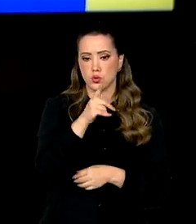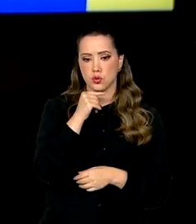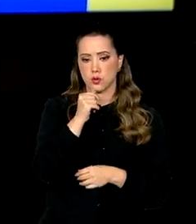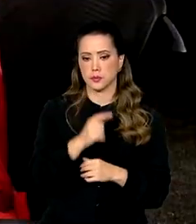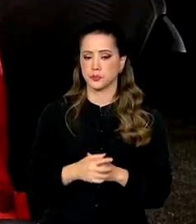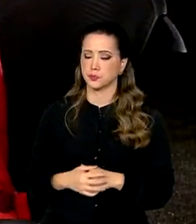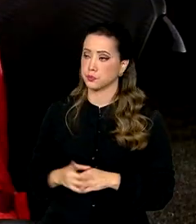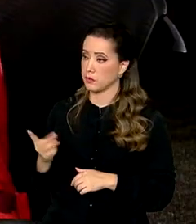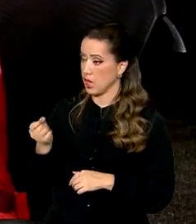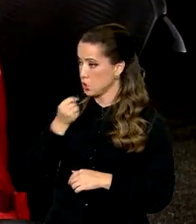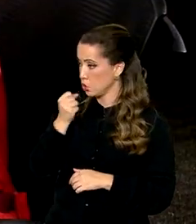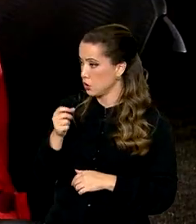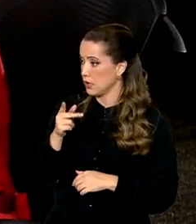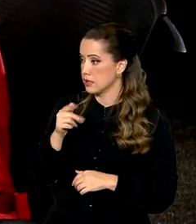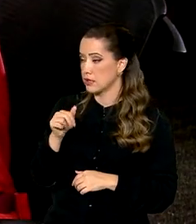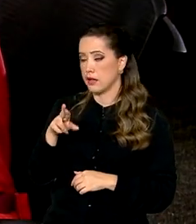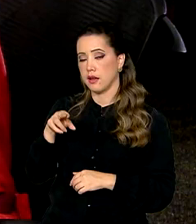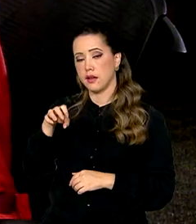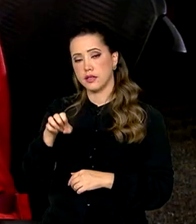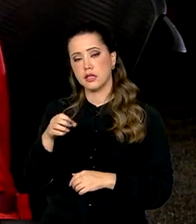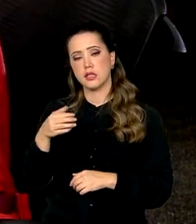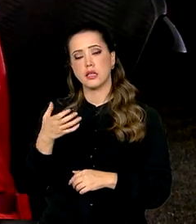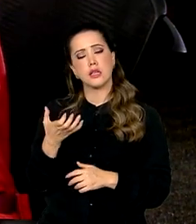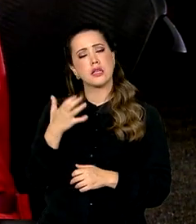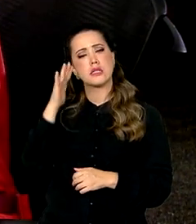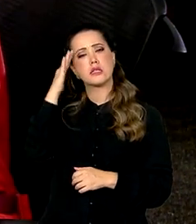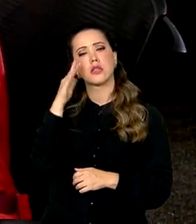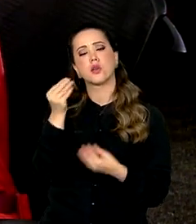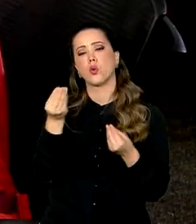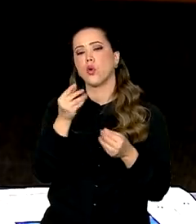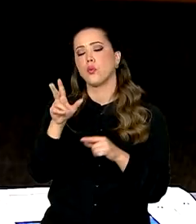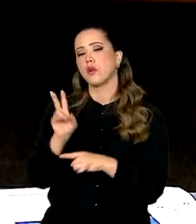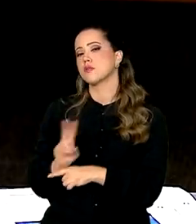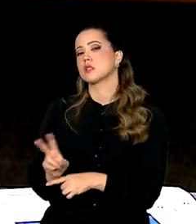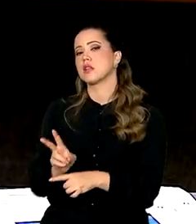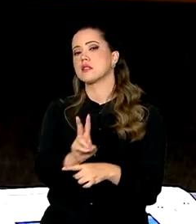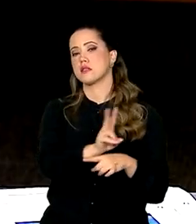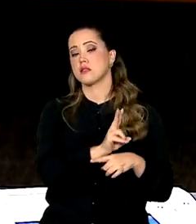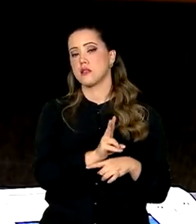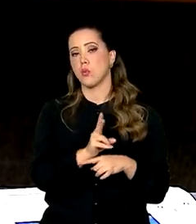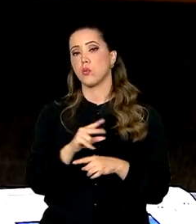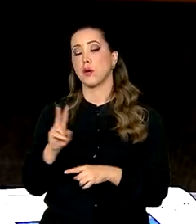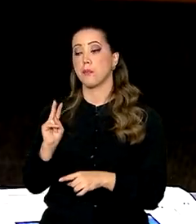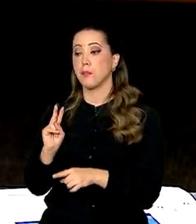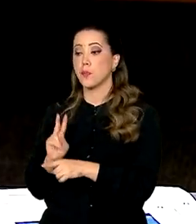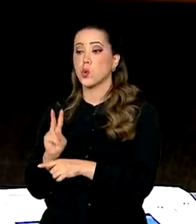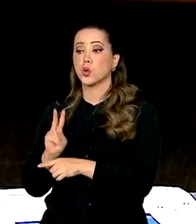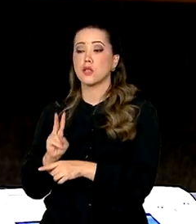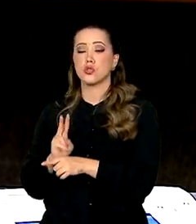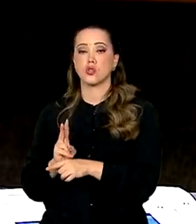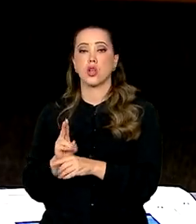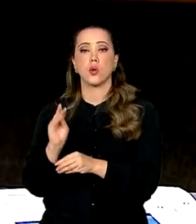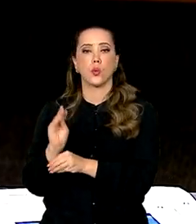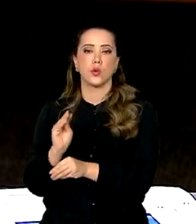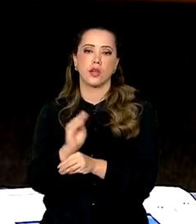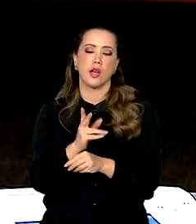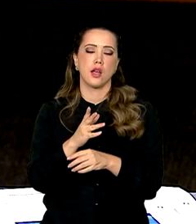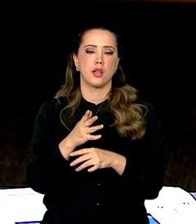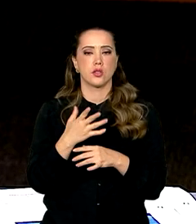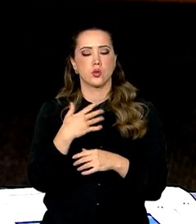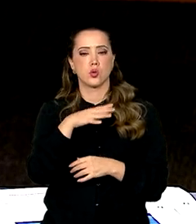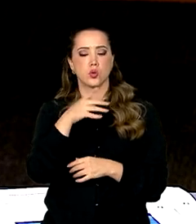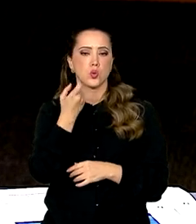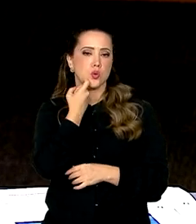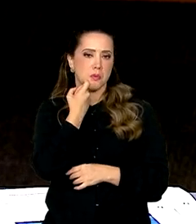Karine Mello quis saber como é feito o trabalho de fiscalização para proteger e preservar as espécies